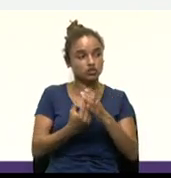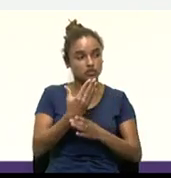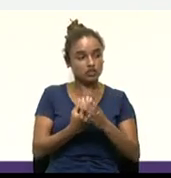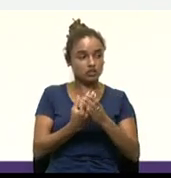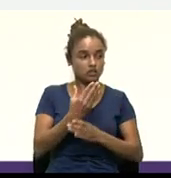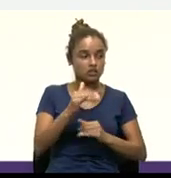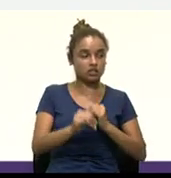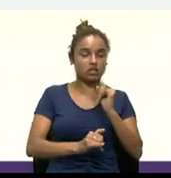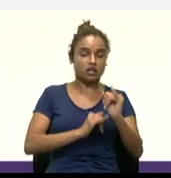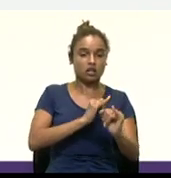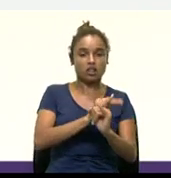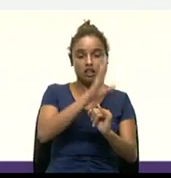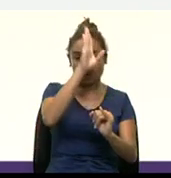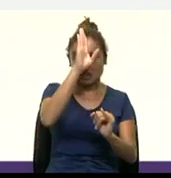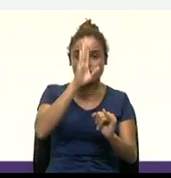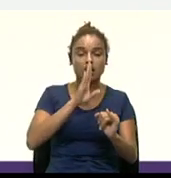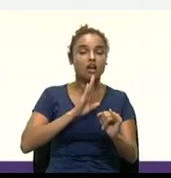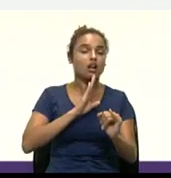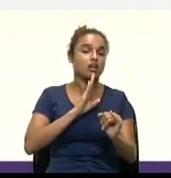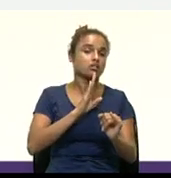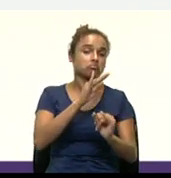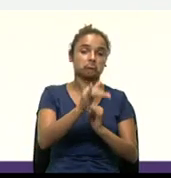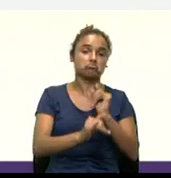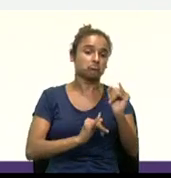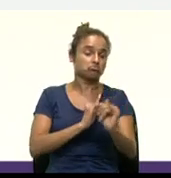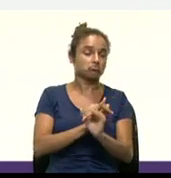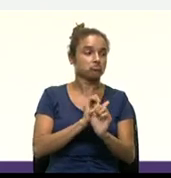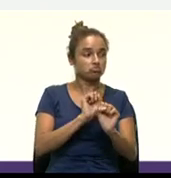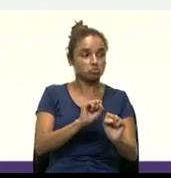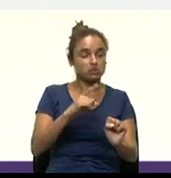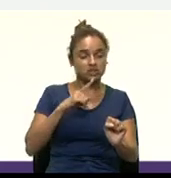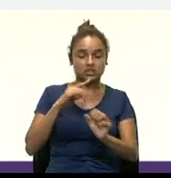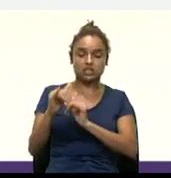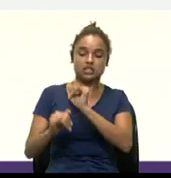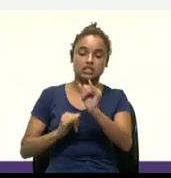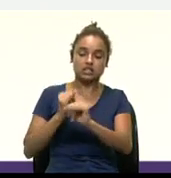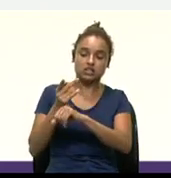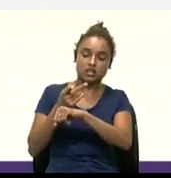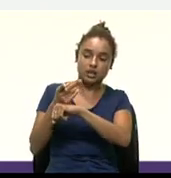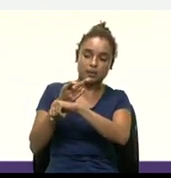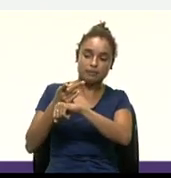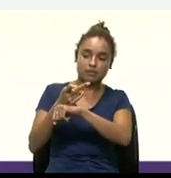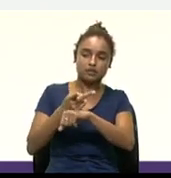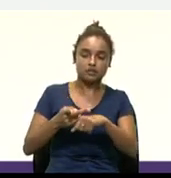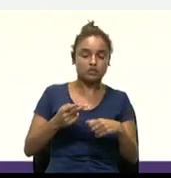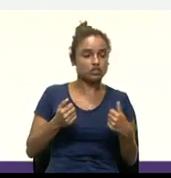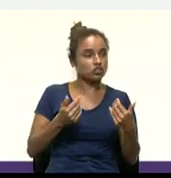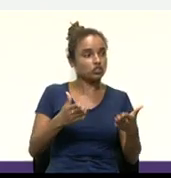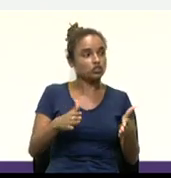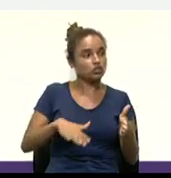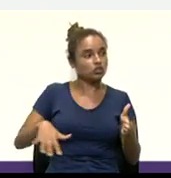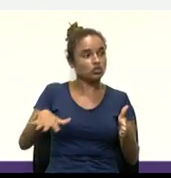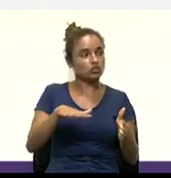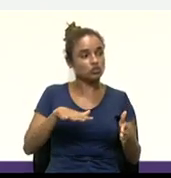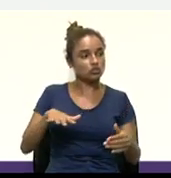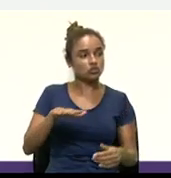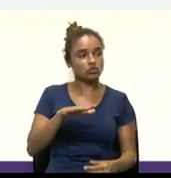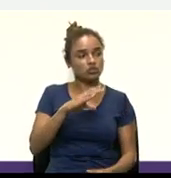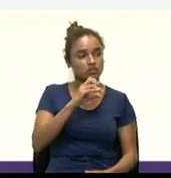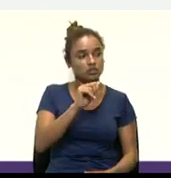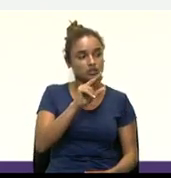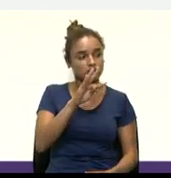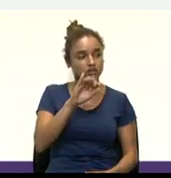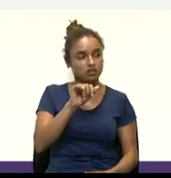site de busca, então, vou encontrar, aí, várias empresas que ofereçam a carteira virtual.